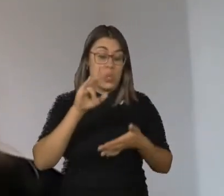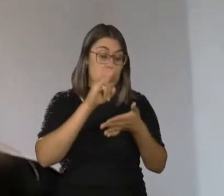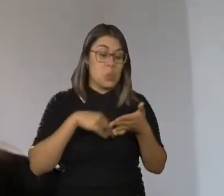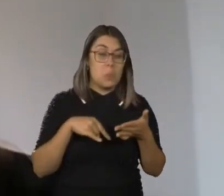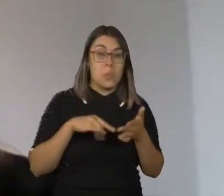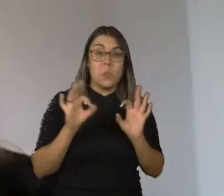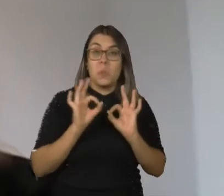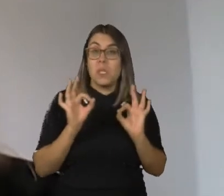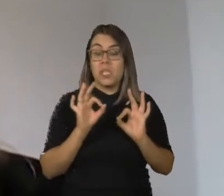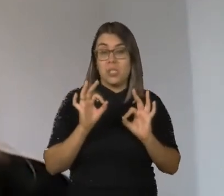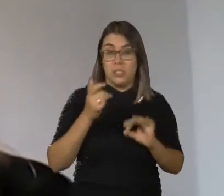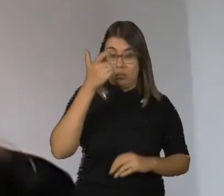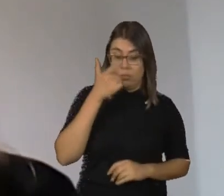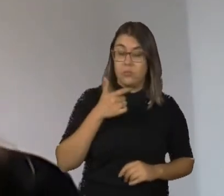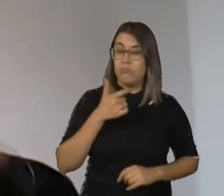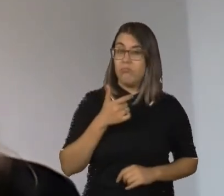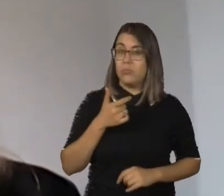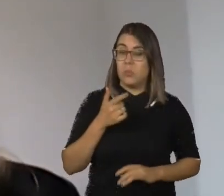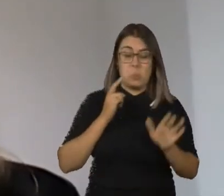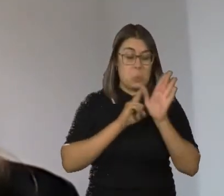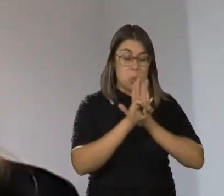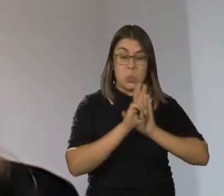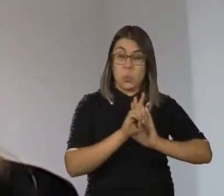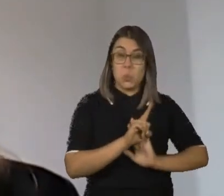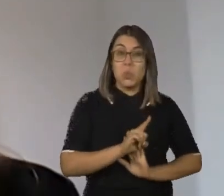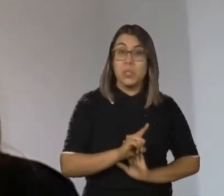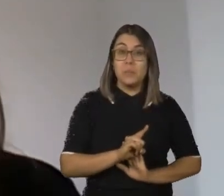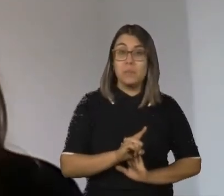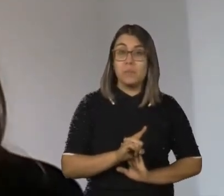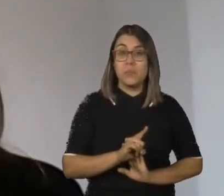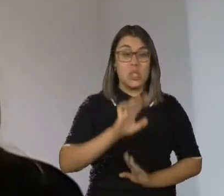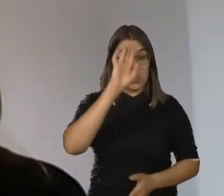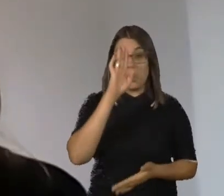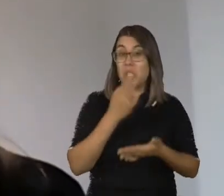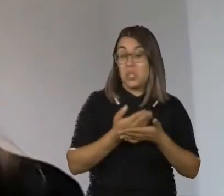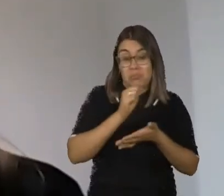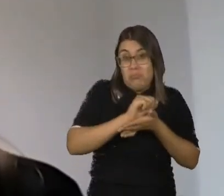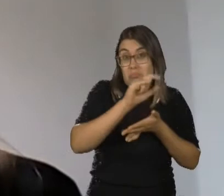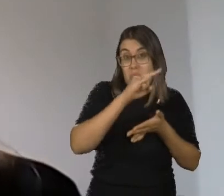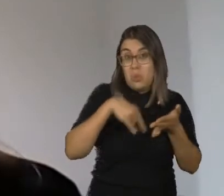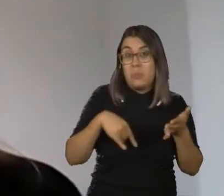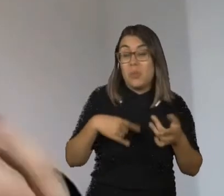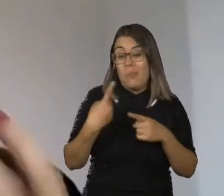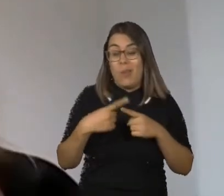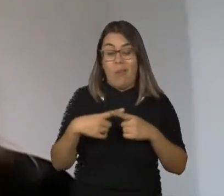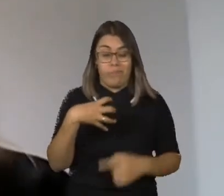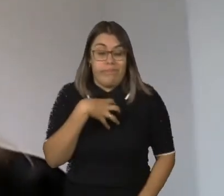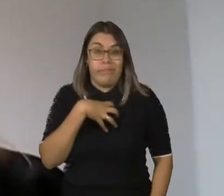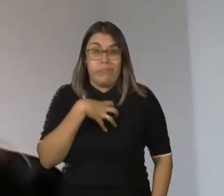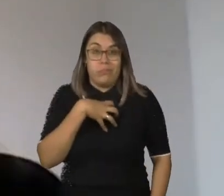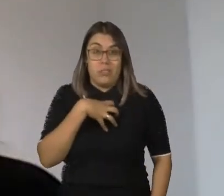testes que nós mesmos muitas vezes questionamos dizendo que elas, por suas características